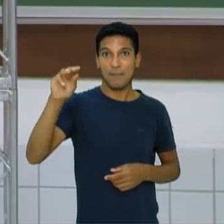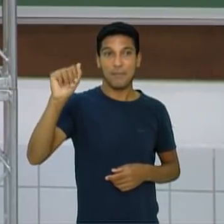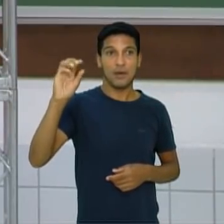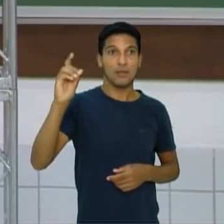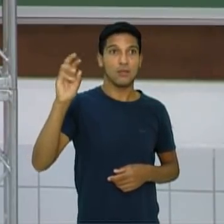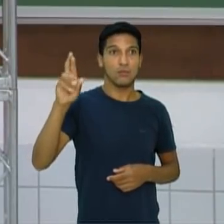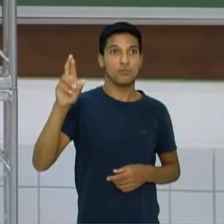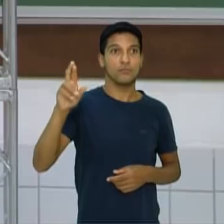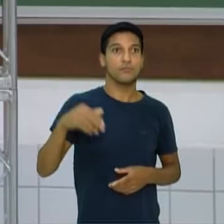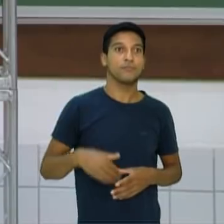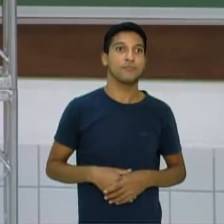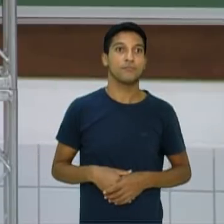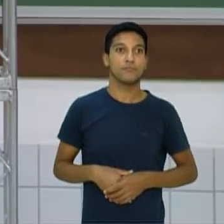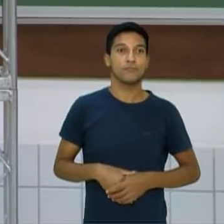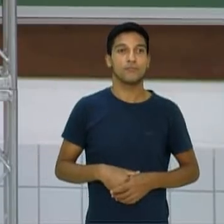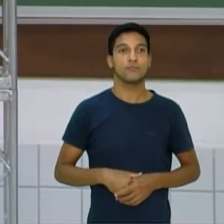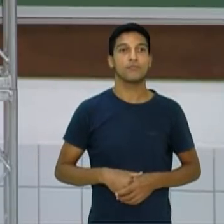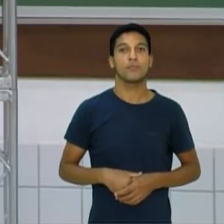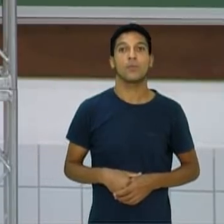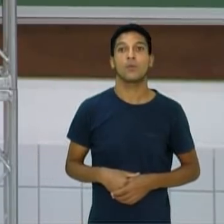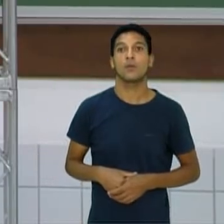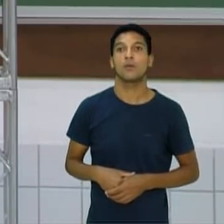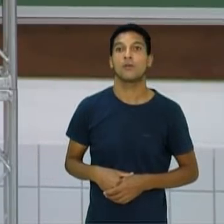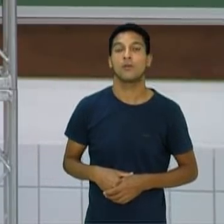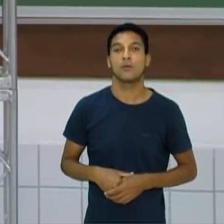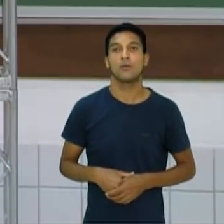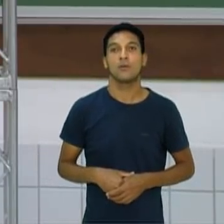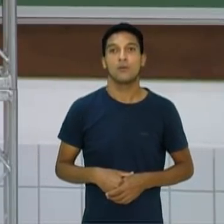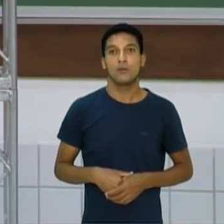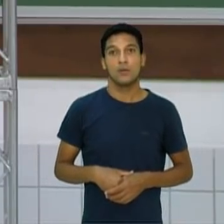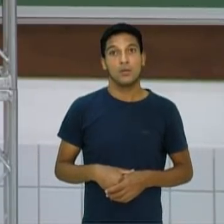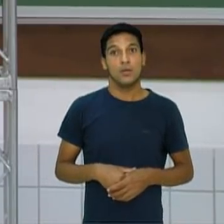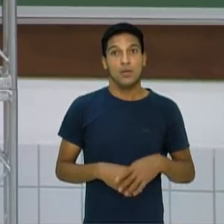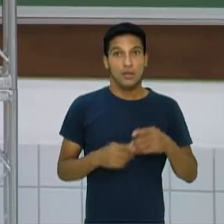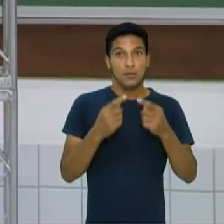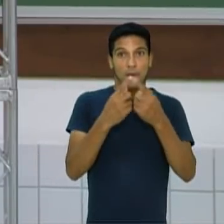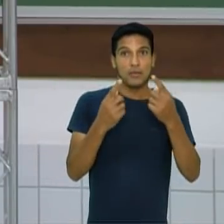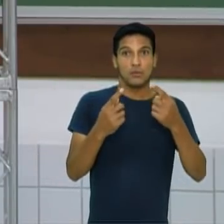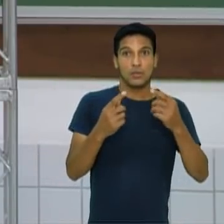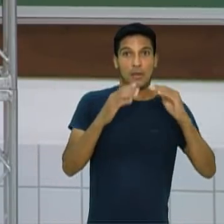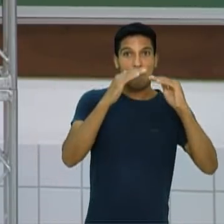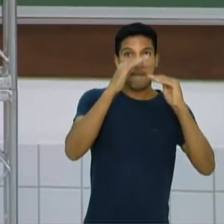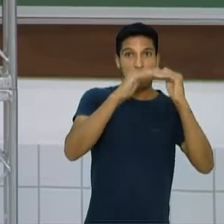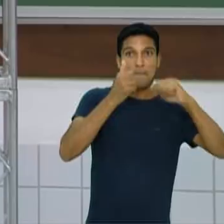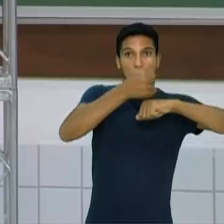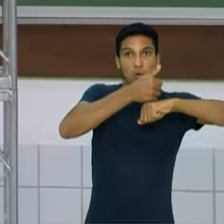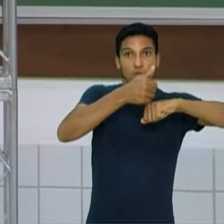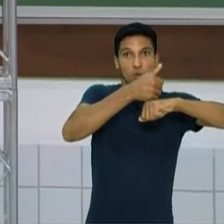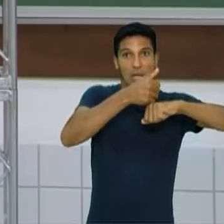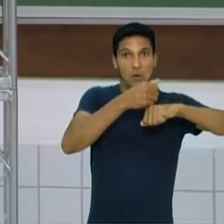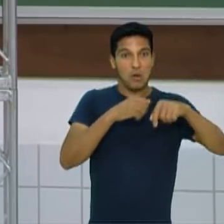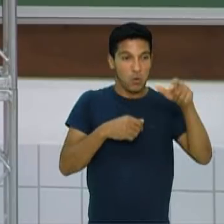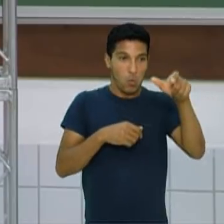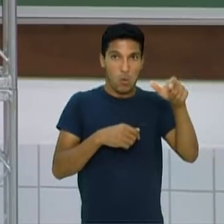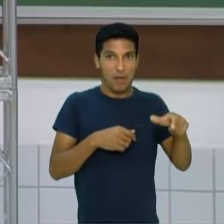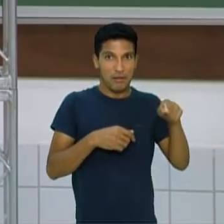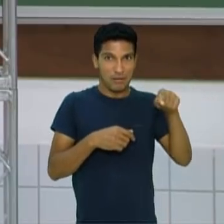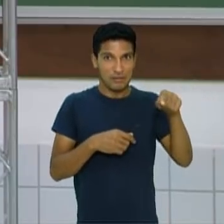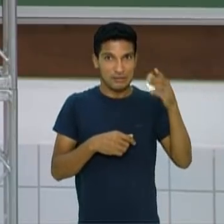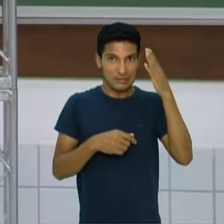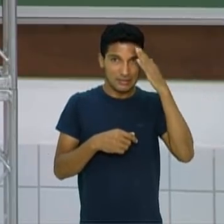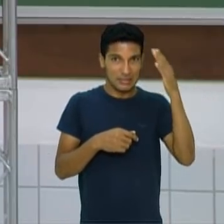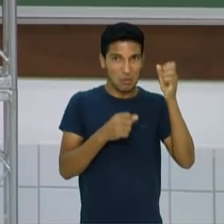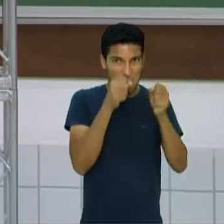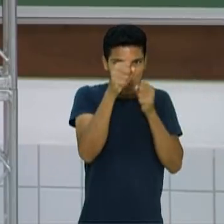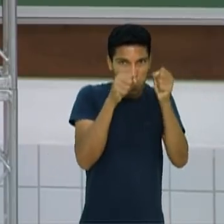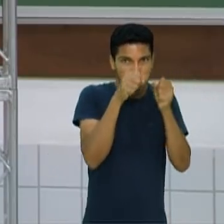de boxe, as lutas são bem maiores, né? Podem ser programadas para 10 rounds, 12 rounds, às vezes até 15